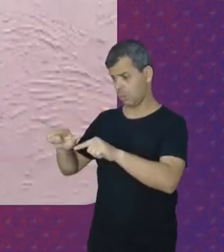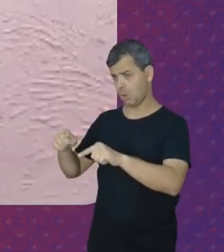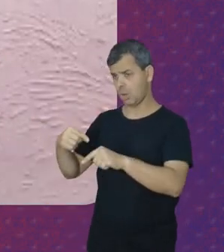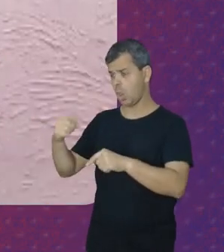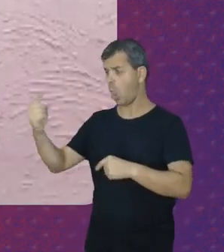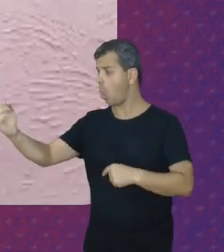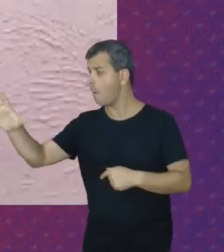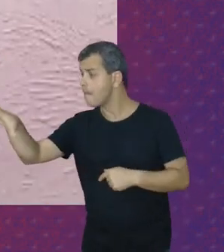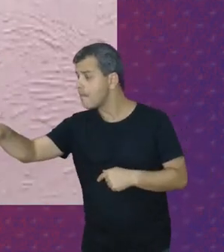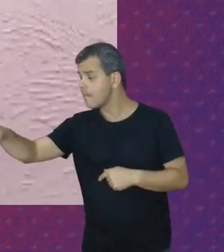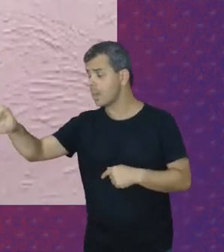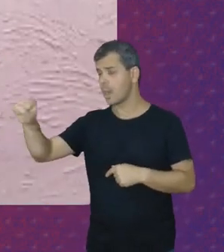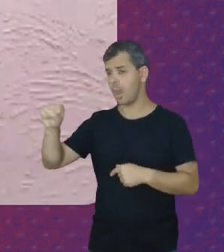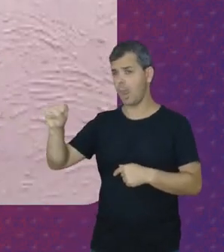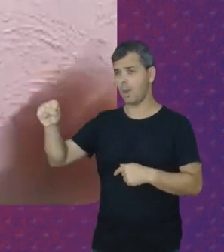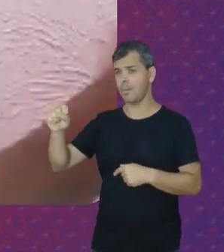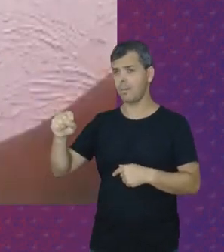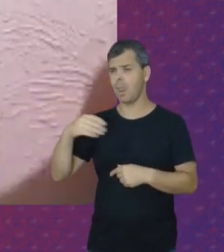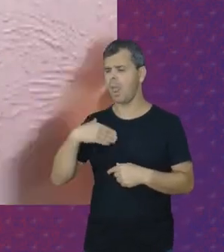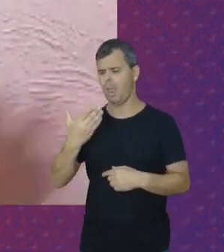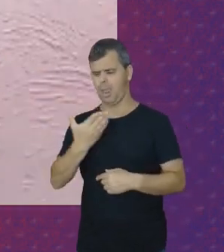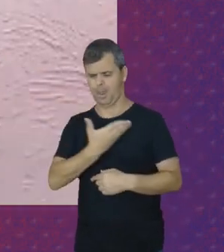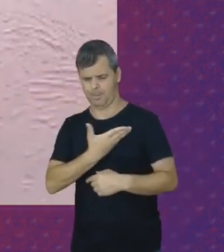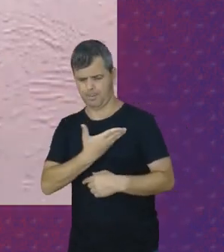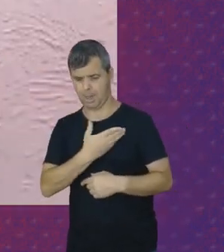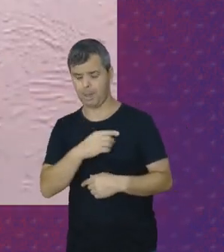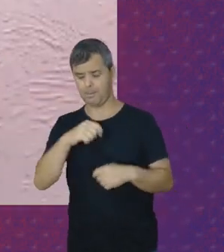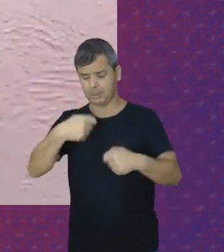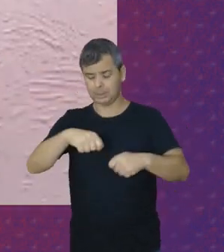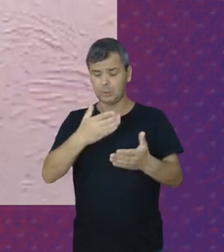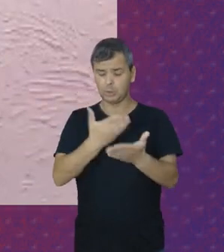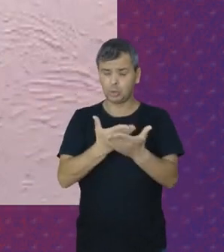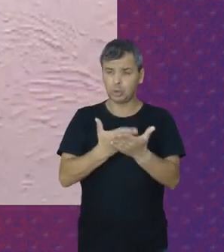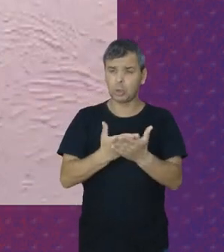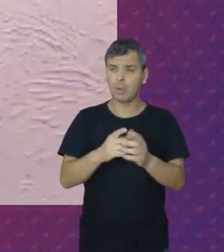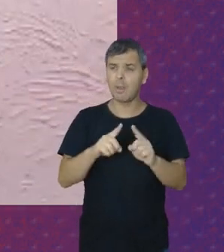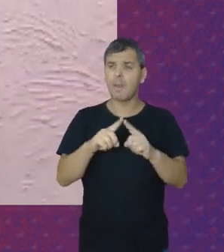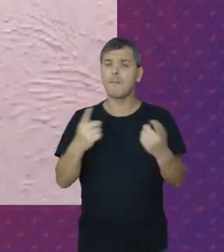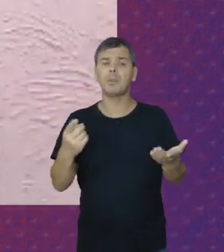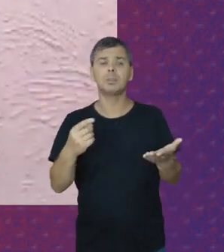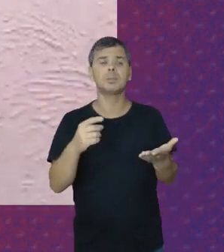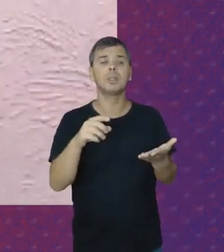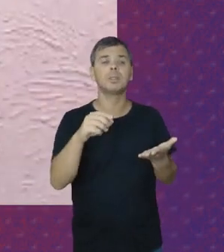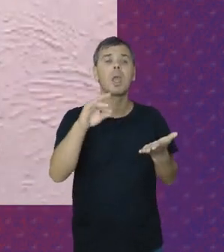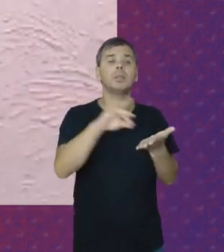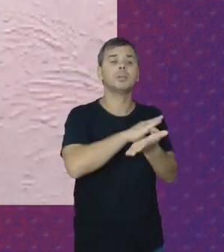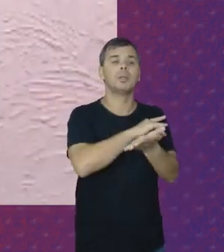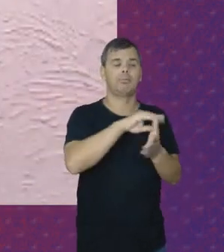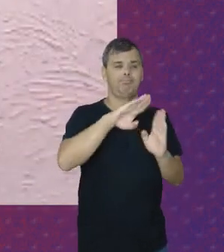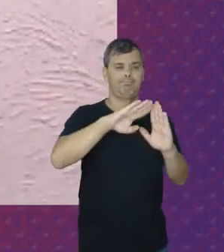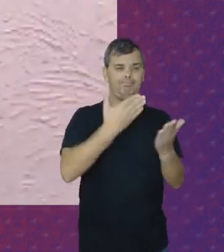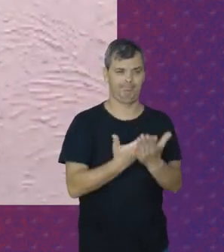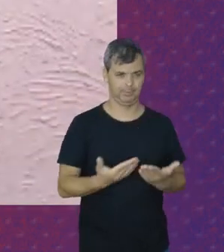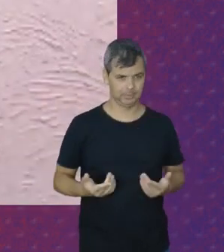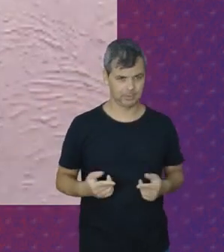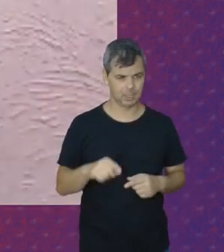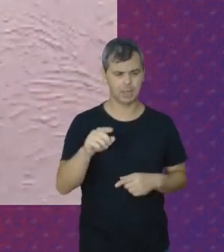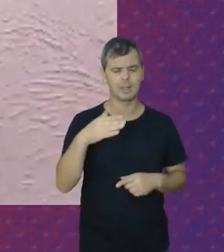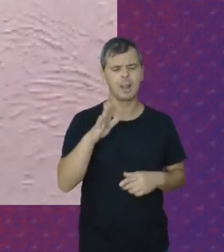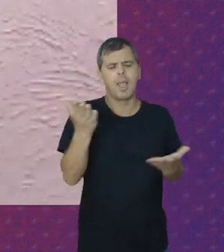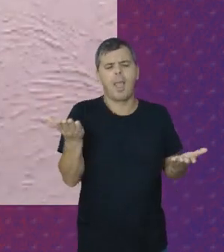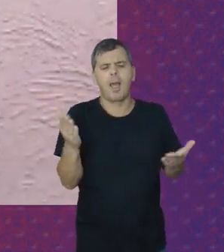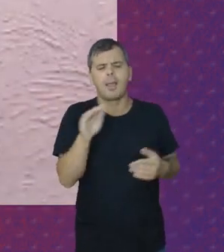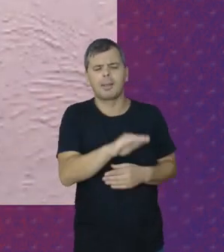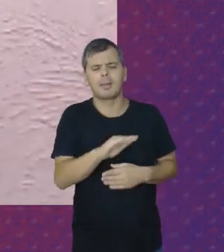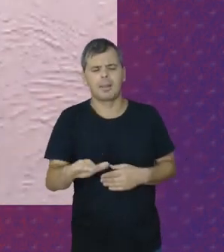trouxe ela Porque ela é a filha da minha vizinha Ela veio estudar Mas cadê a matrícula da escola? Cadê aquela criança Que